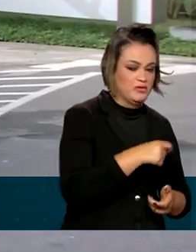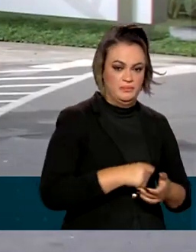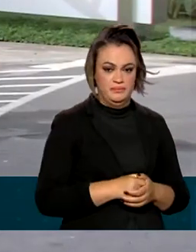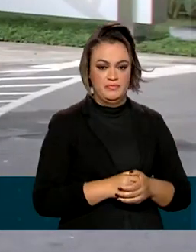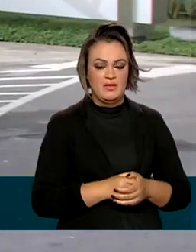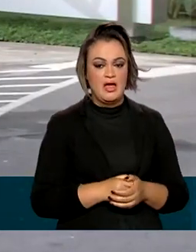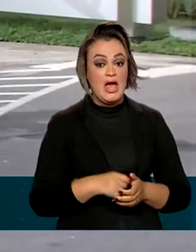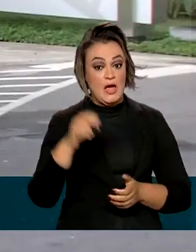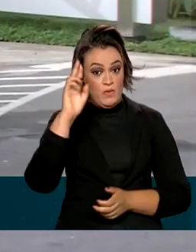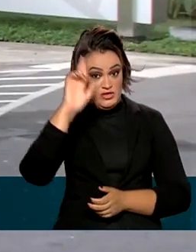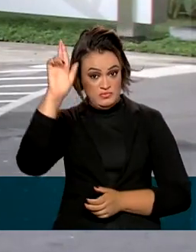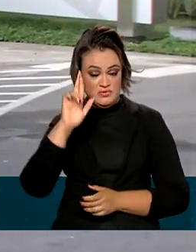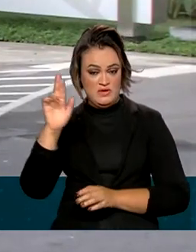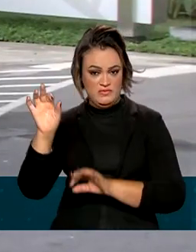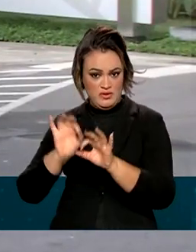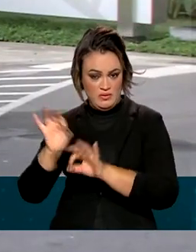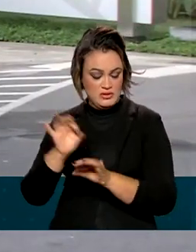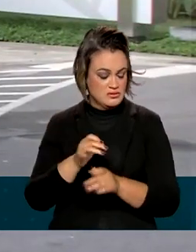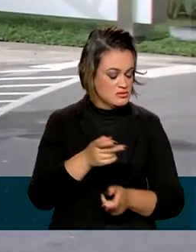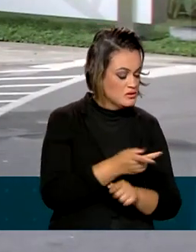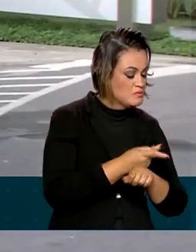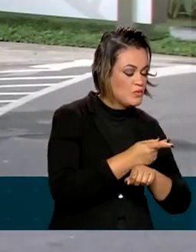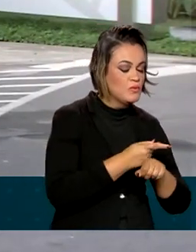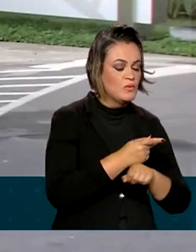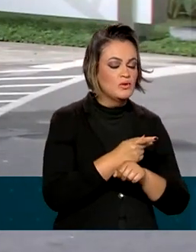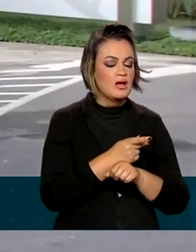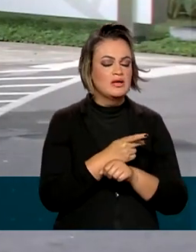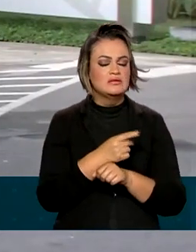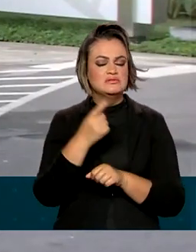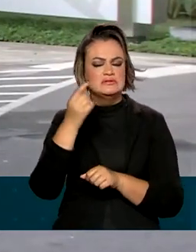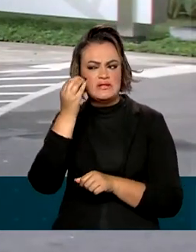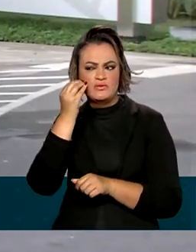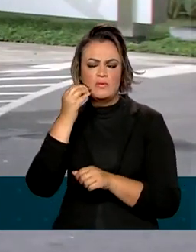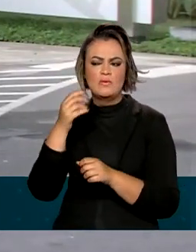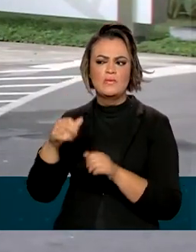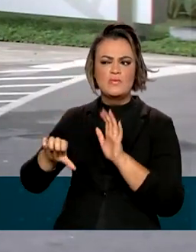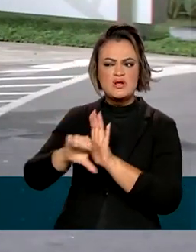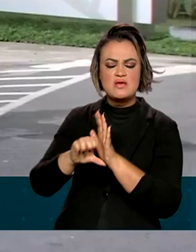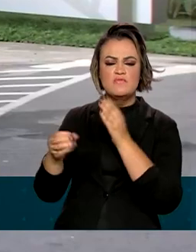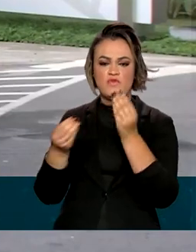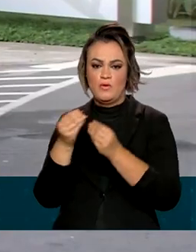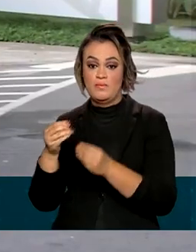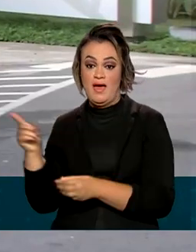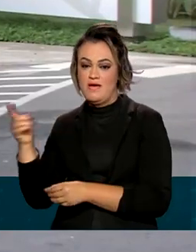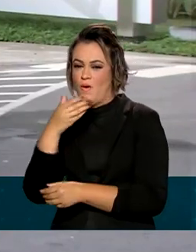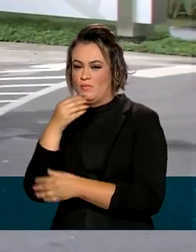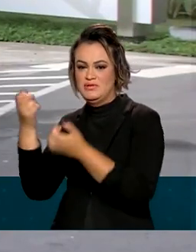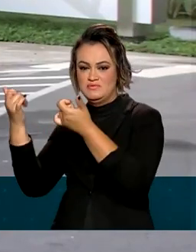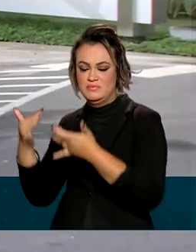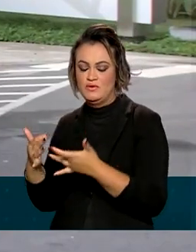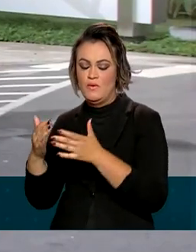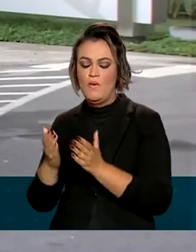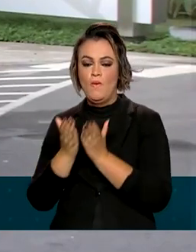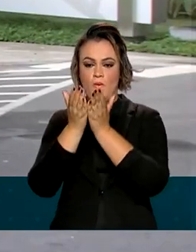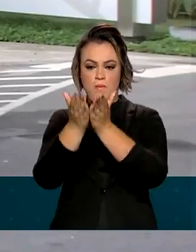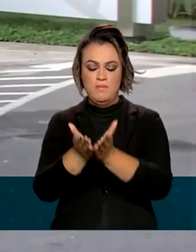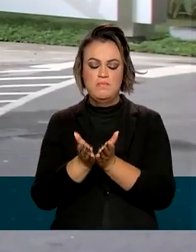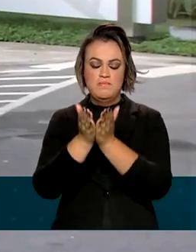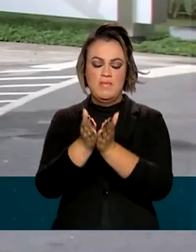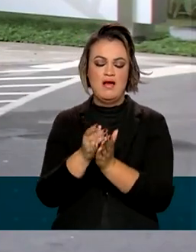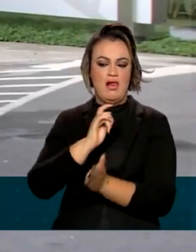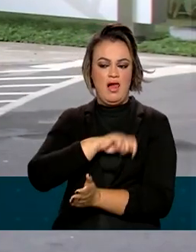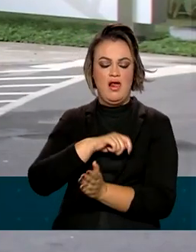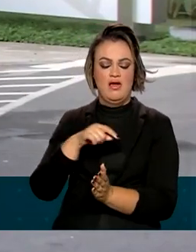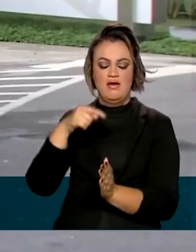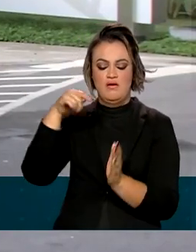responsáveis pelas investigações também fizeram a reconstituição do crime. Amarildo ainda contou que afundou o barco de Bruno e